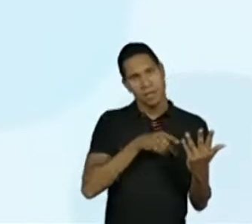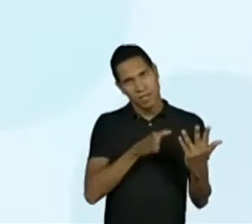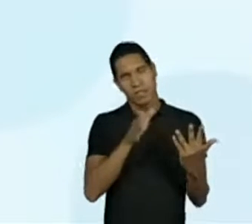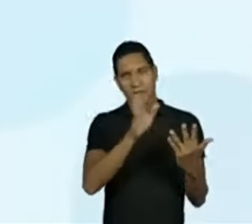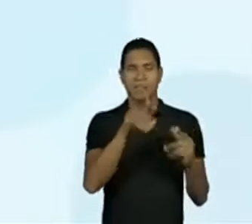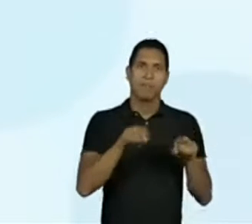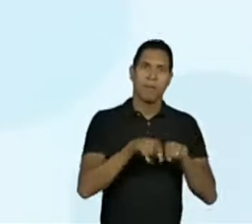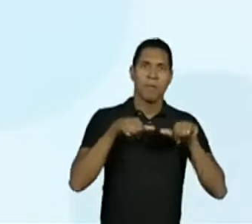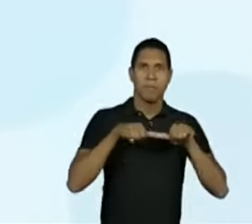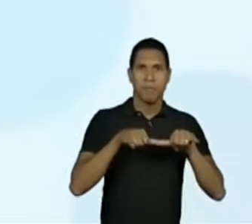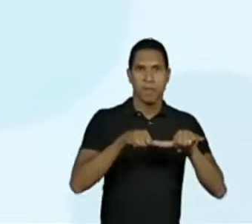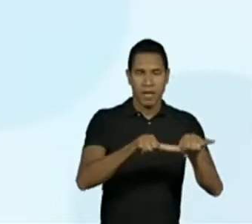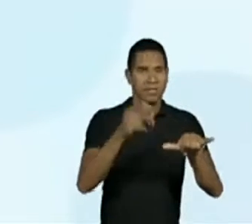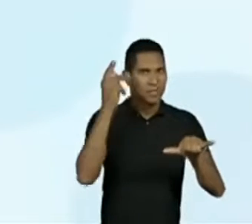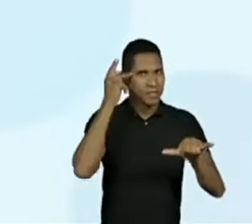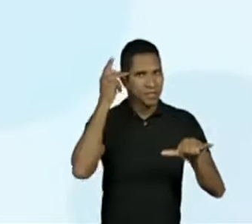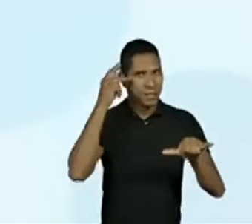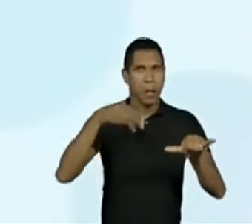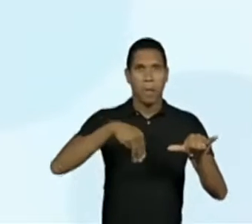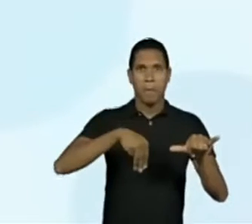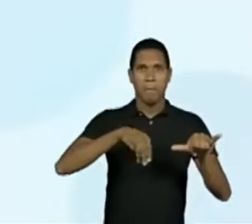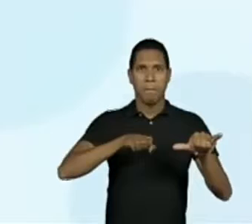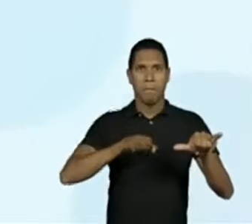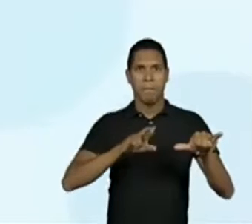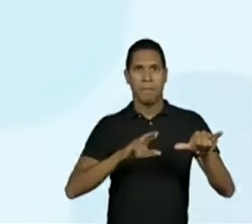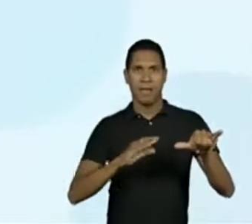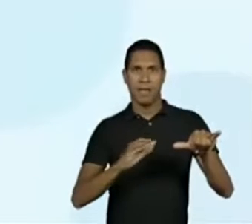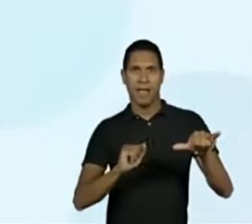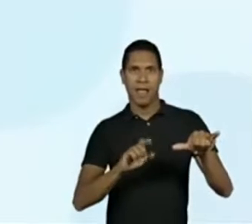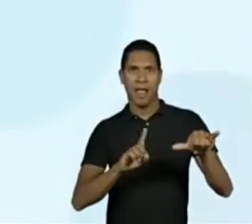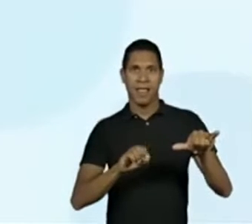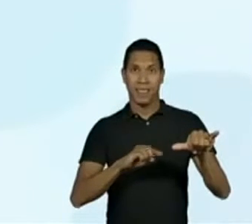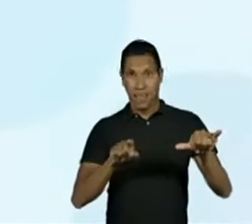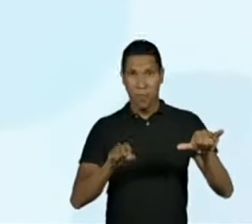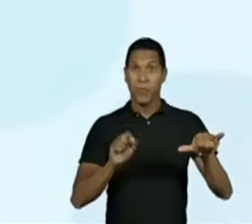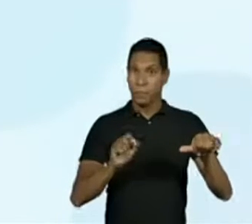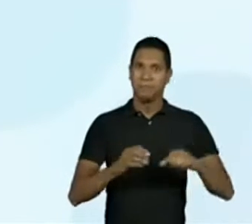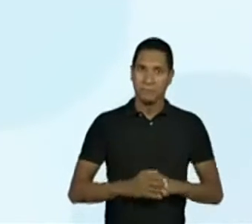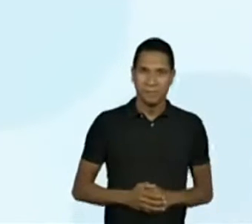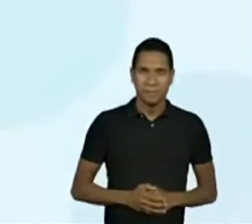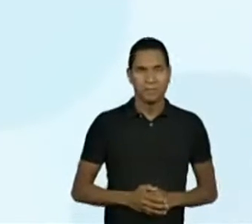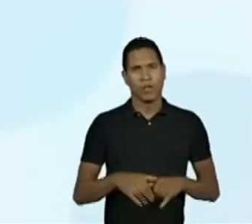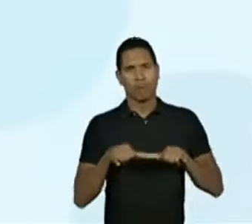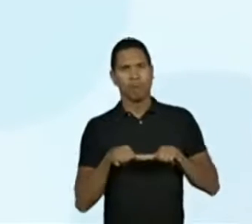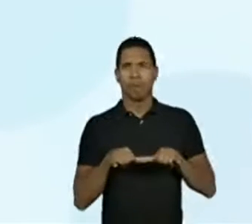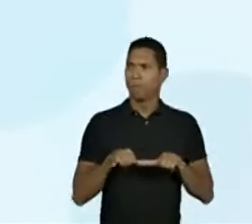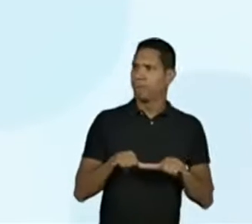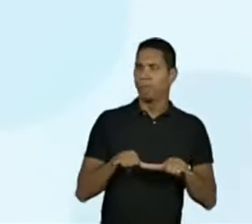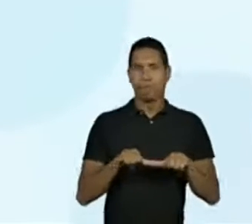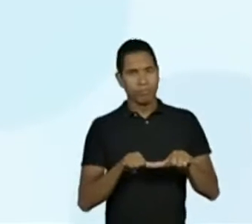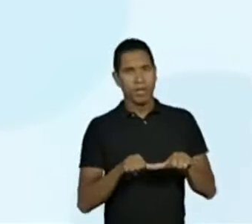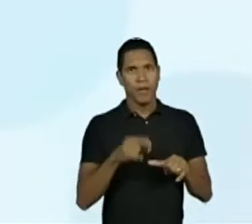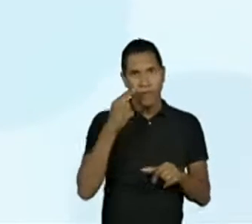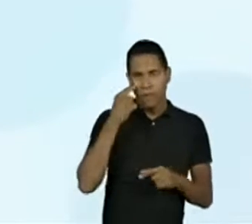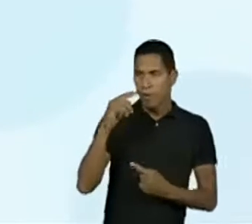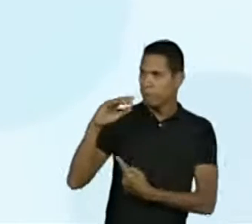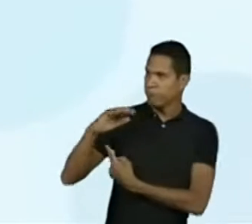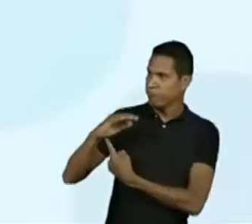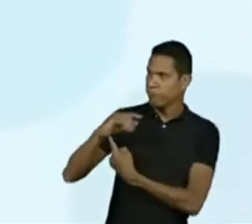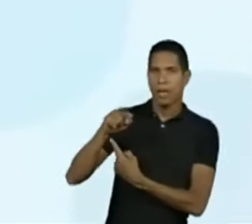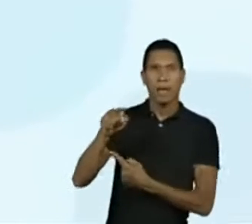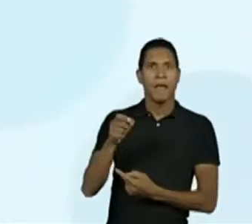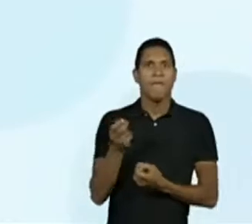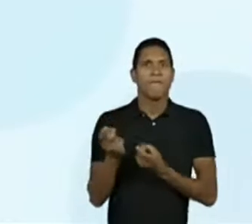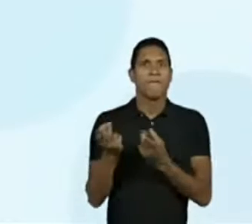São Paulo, conhecido como Mercadão. Pararam em um box que vende peixes. O